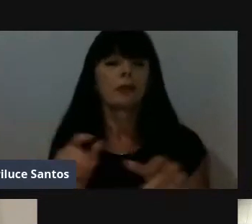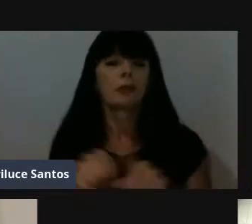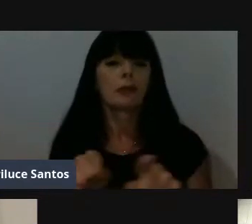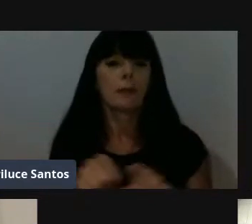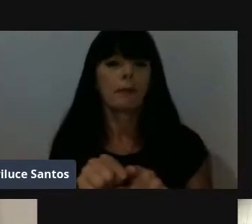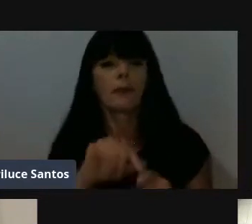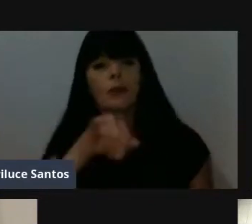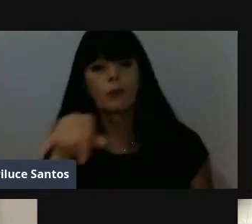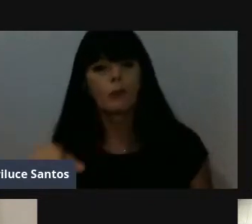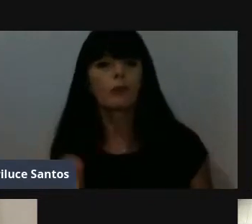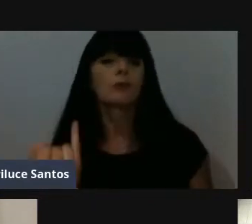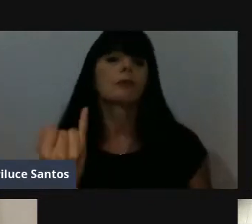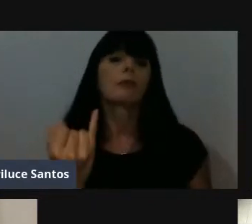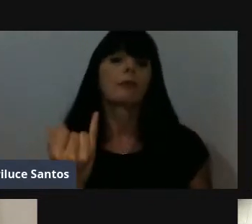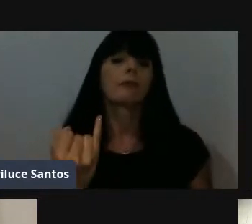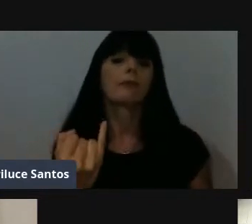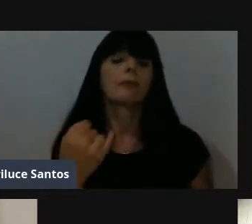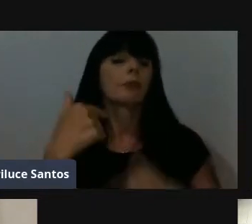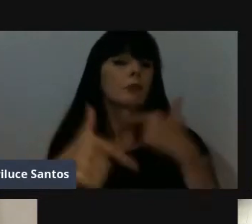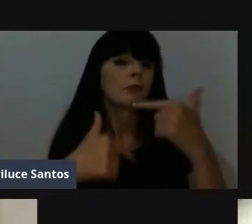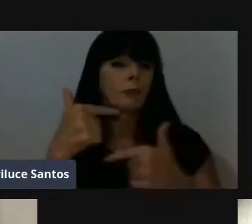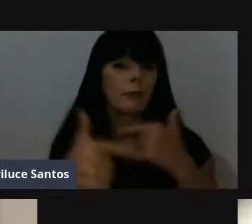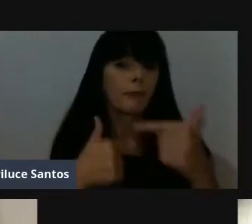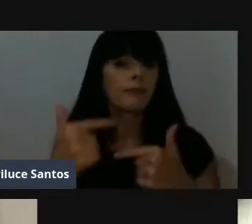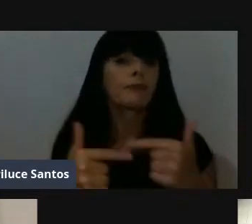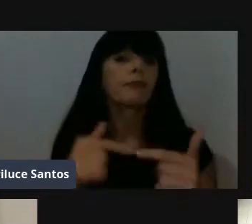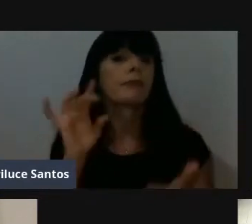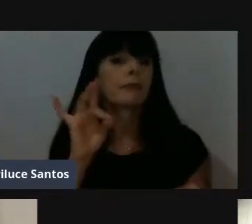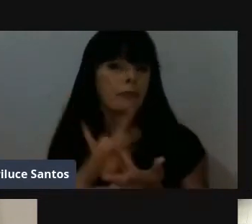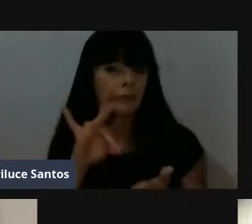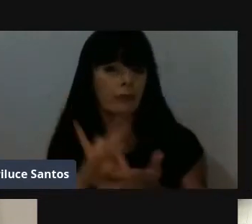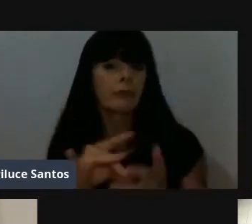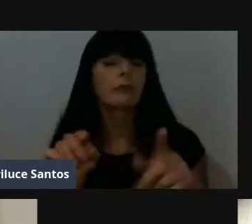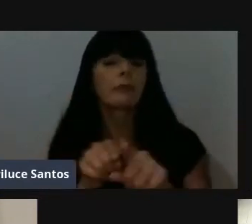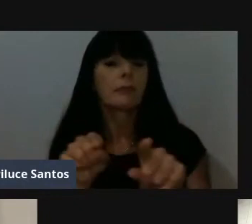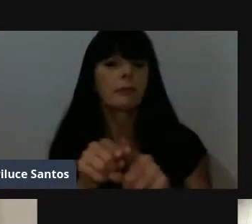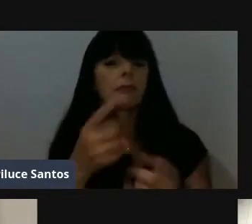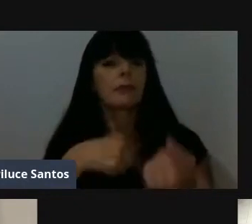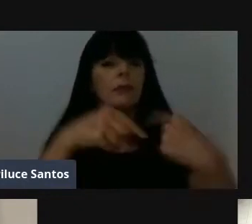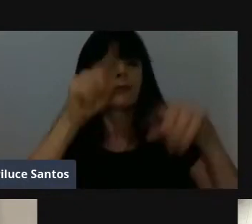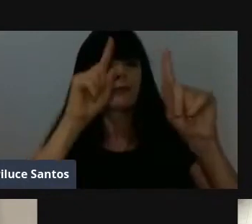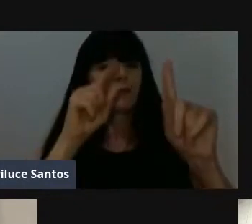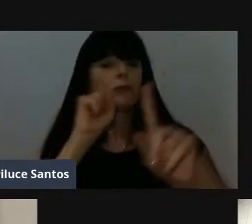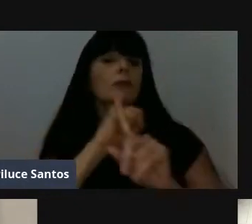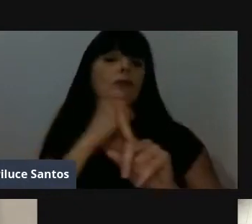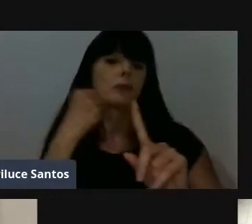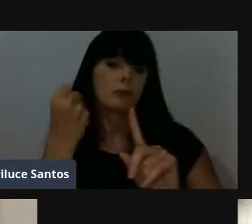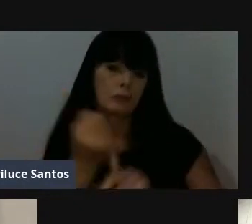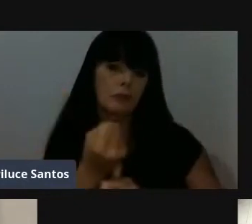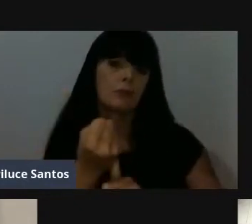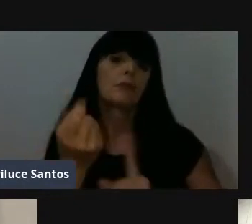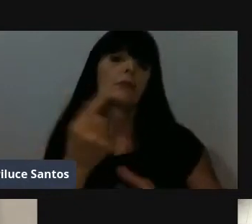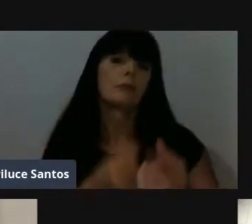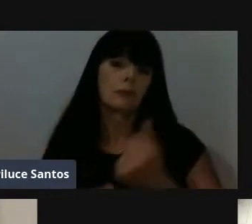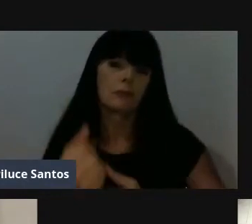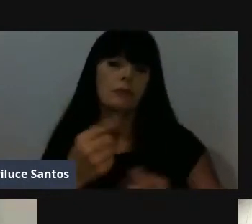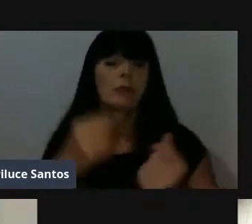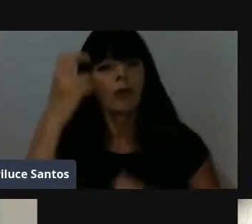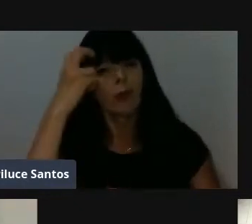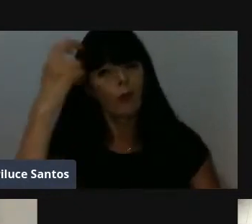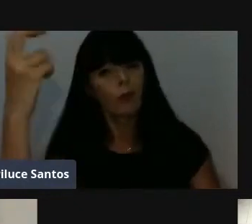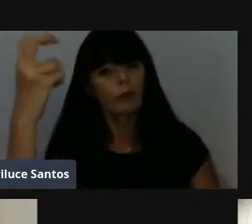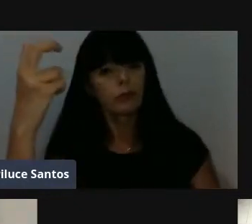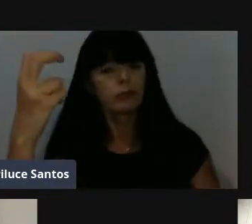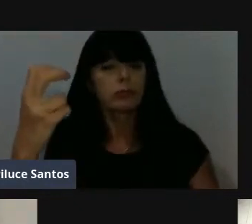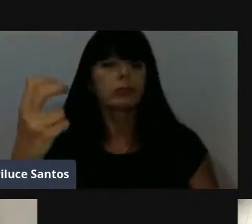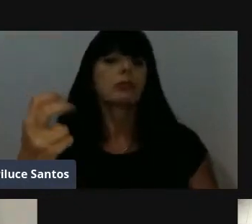chances, né? De um emprego, é garantir também o desenvolvimento social e econômico, também o cultural. A educação é